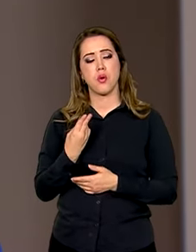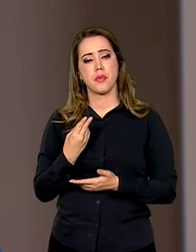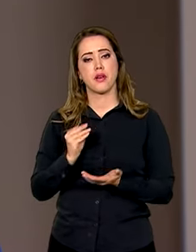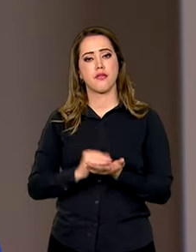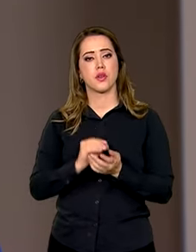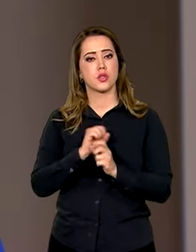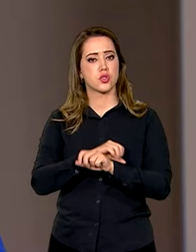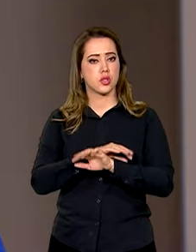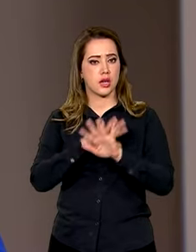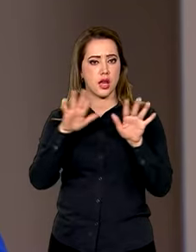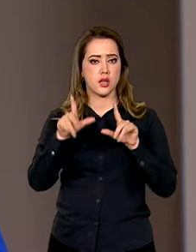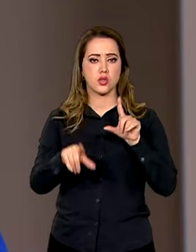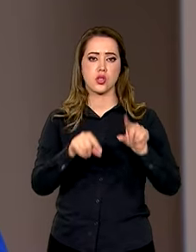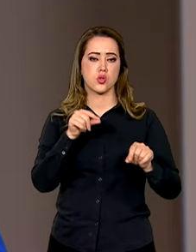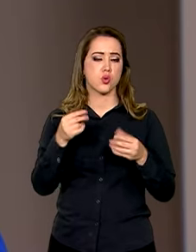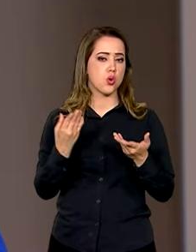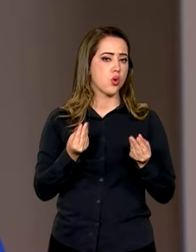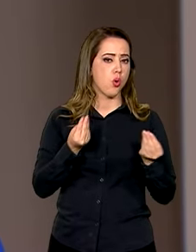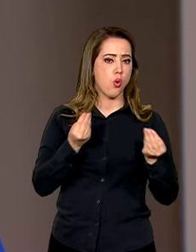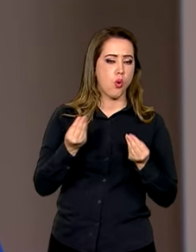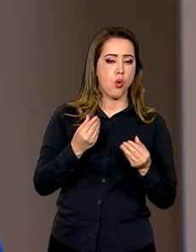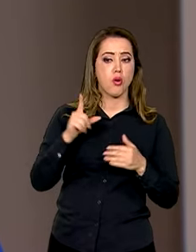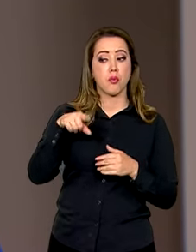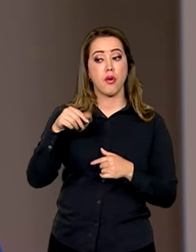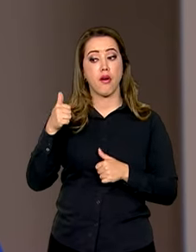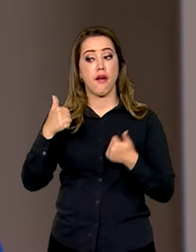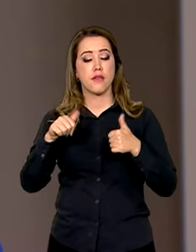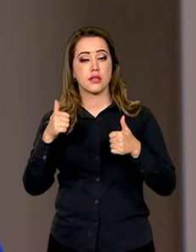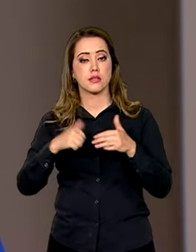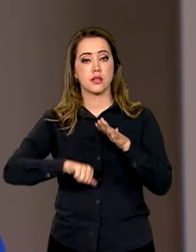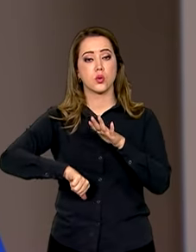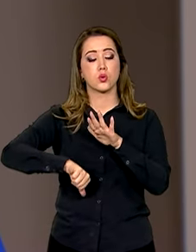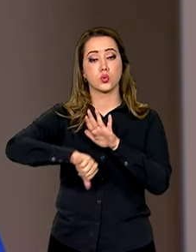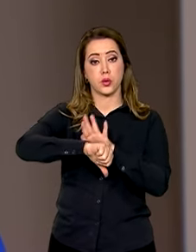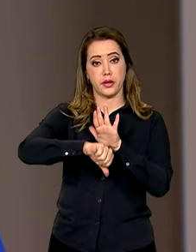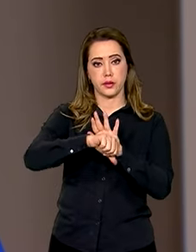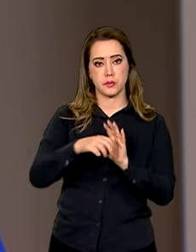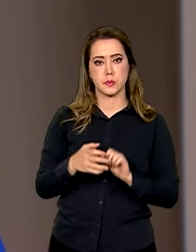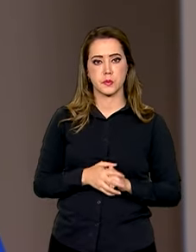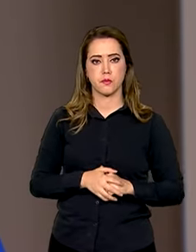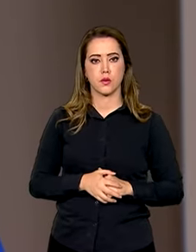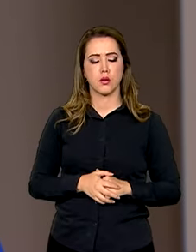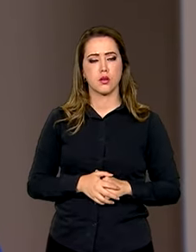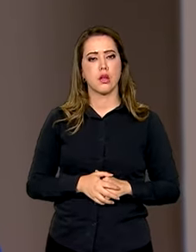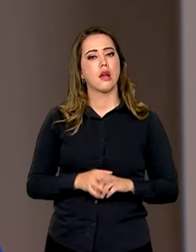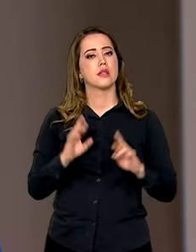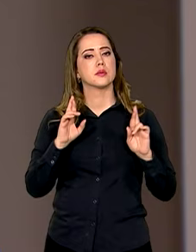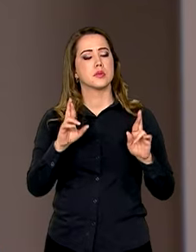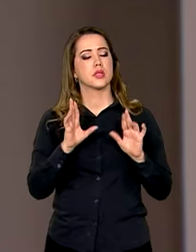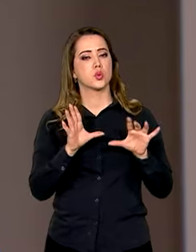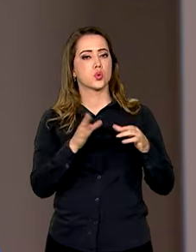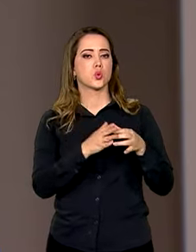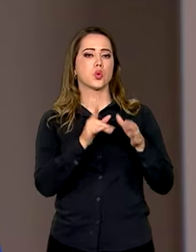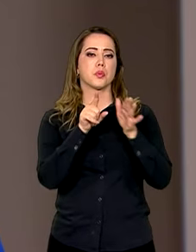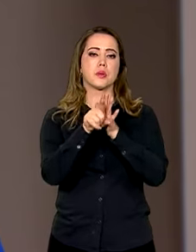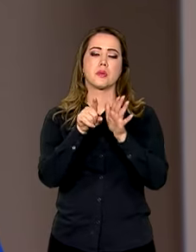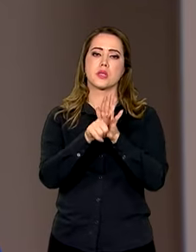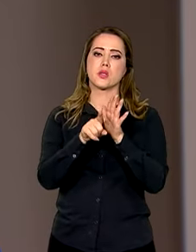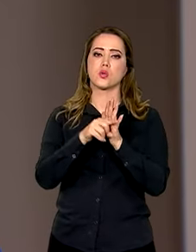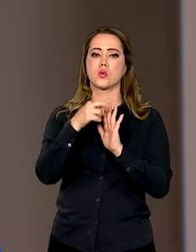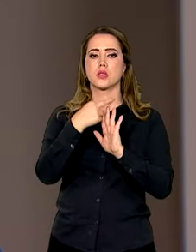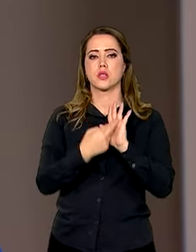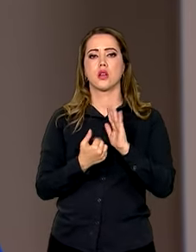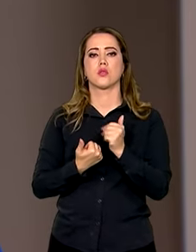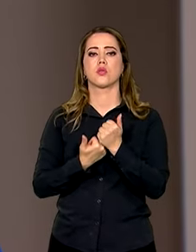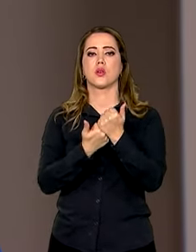falta de clareza na definição das condutas discriminatórias. A expectativa dos pesquisadores com esse relatório é